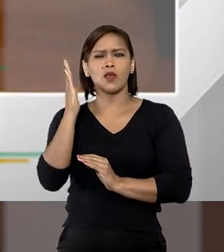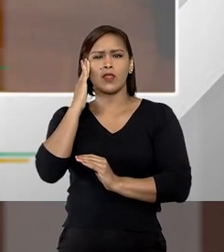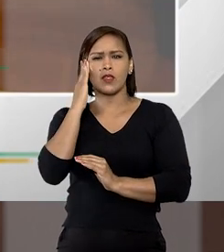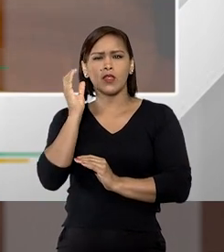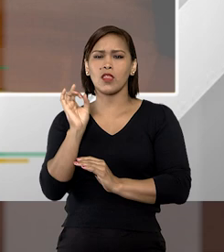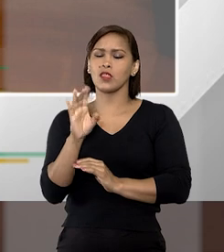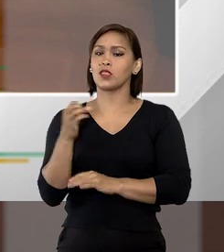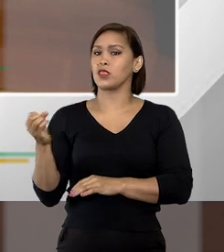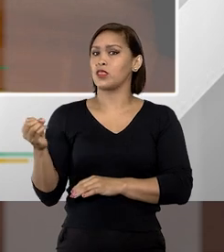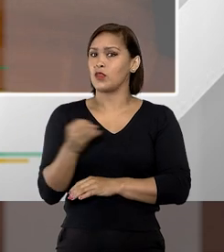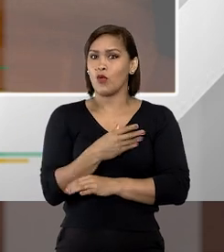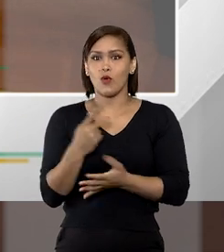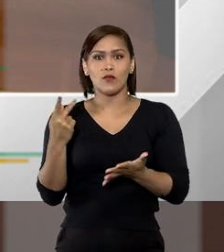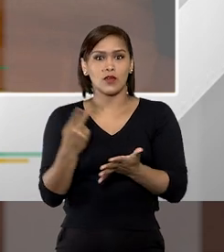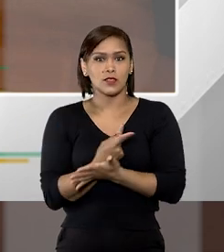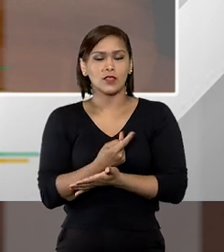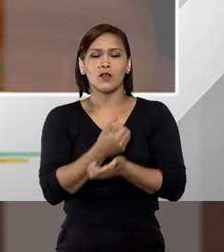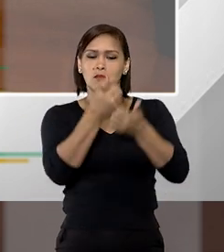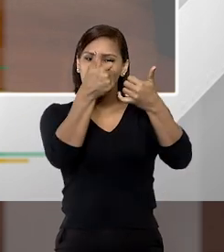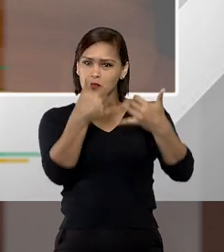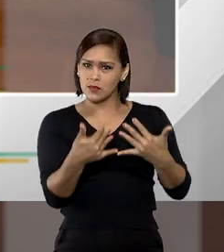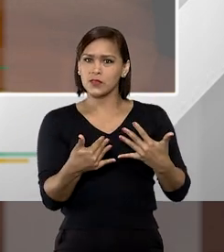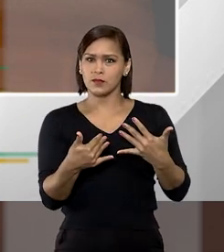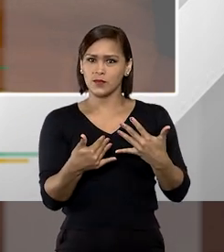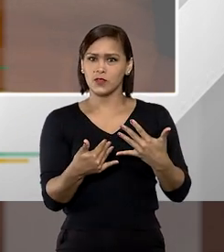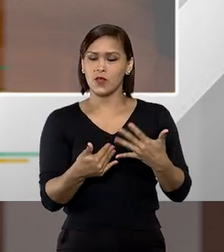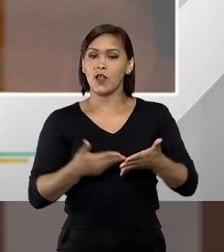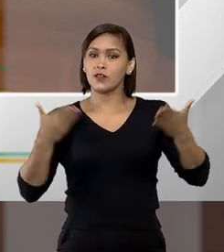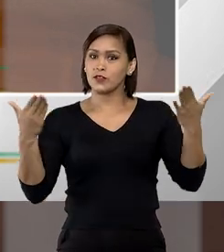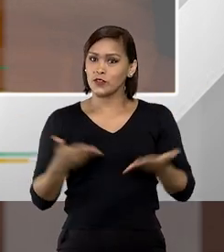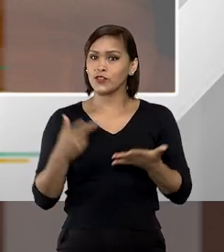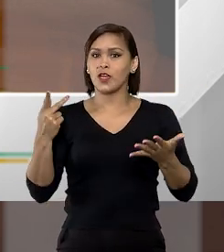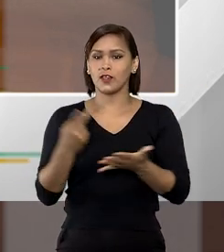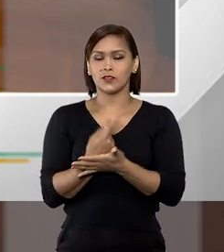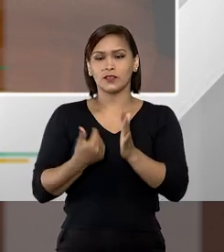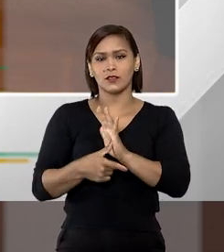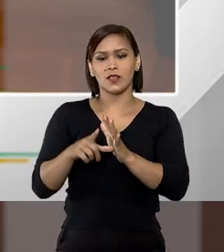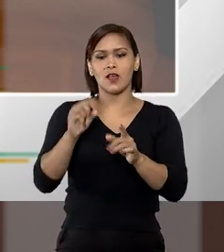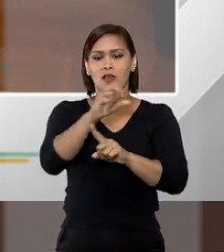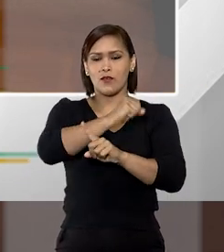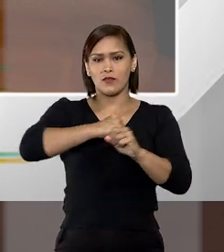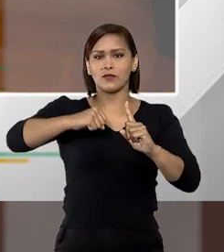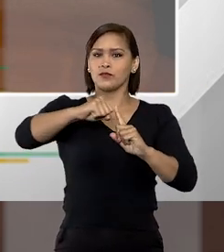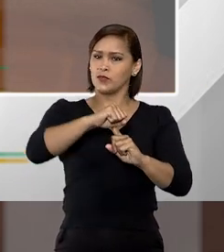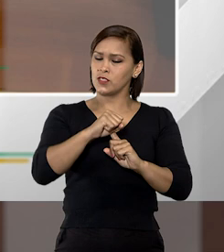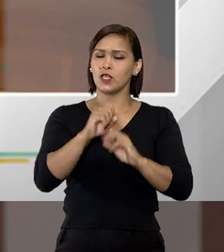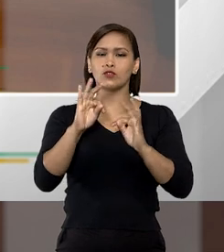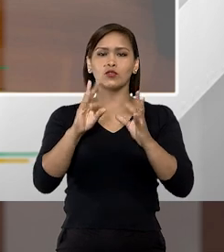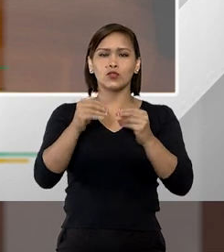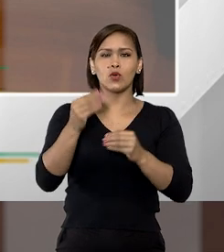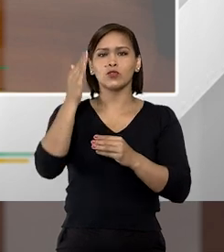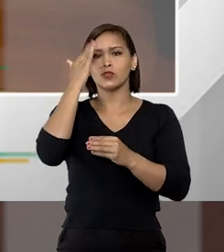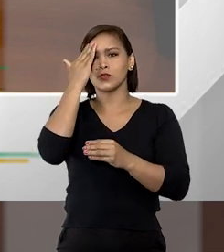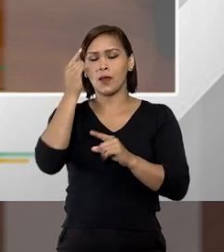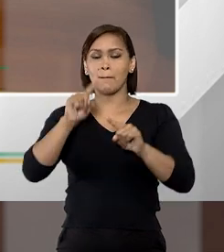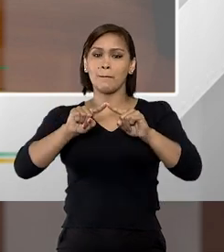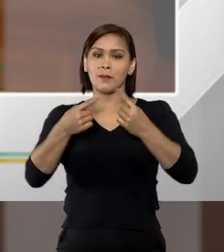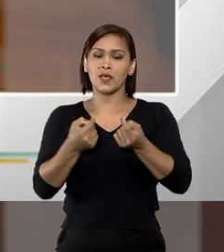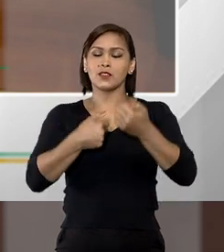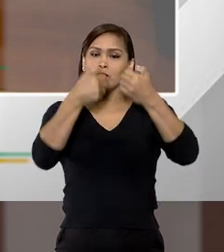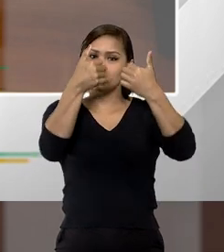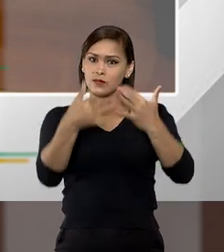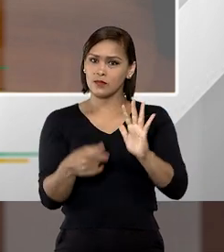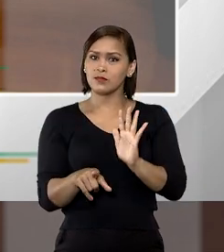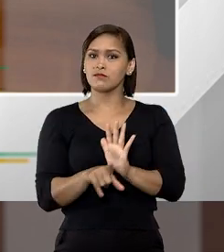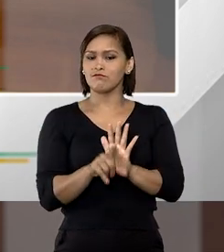não é um fenômeno novo, como o doutor bem mencionou. Já acontecia isso na nossa sociedade, óbvio, todo mundo sabe, mas como foi bem